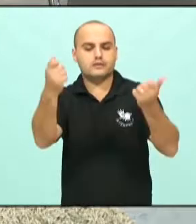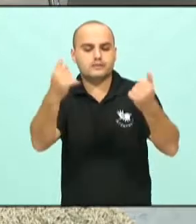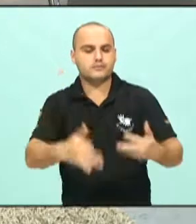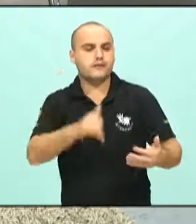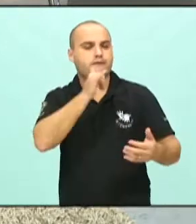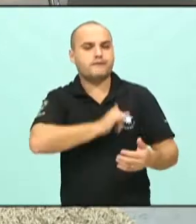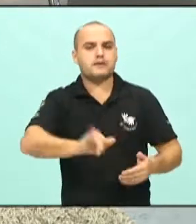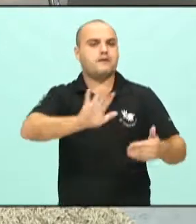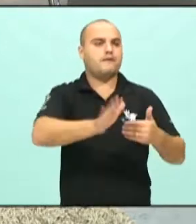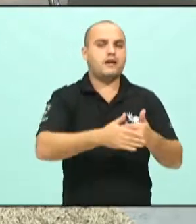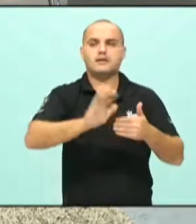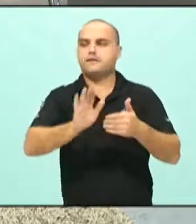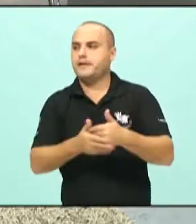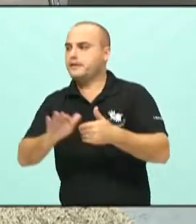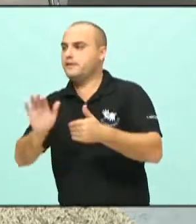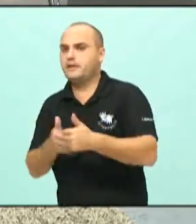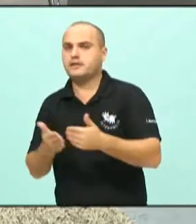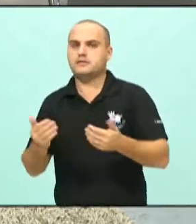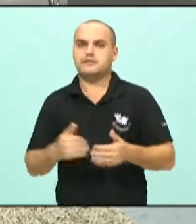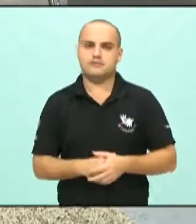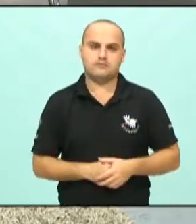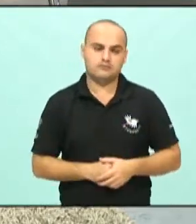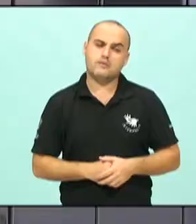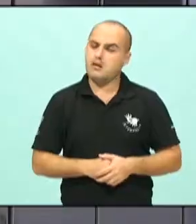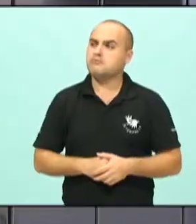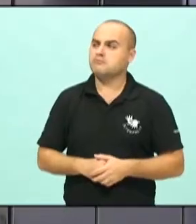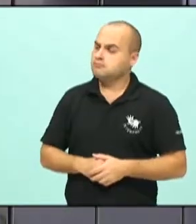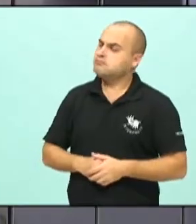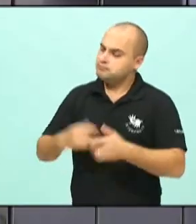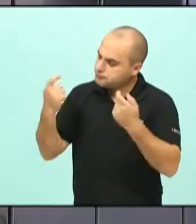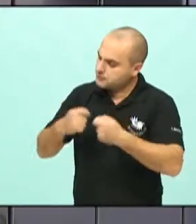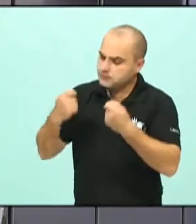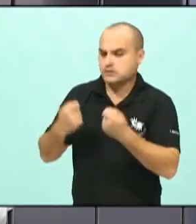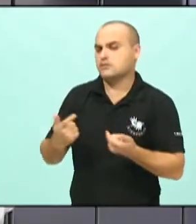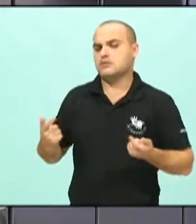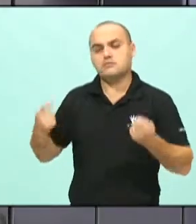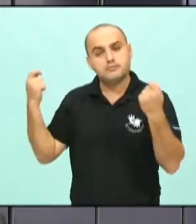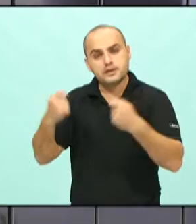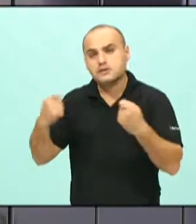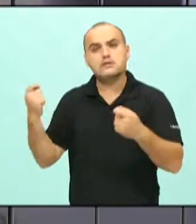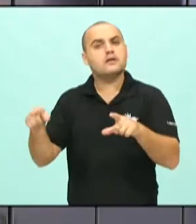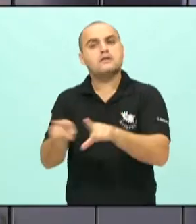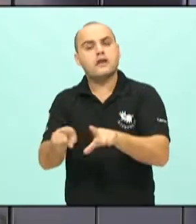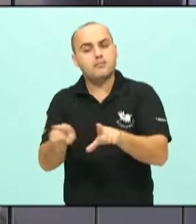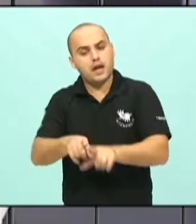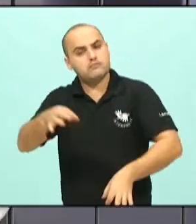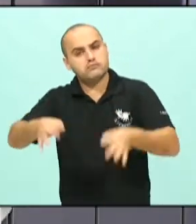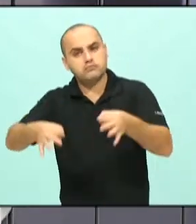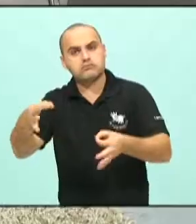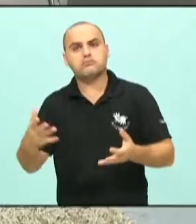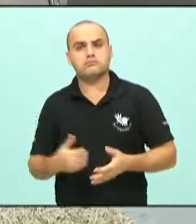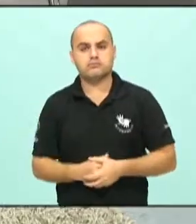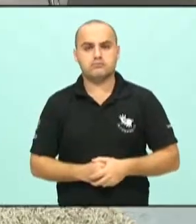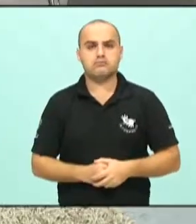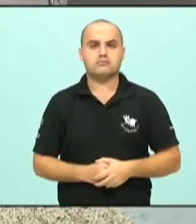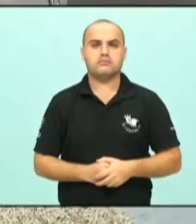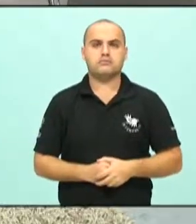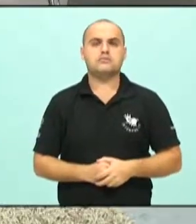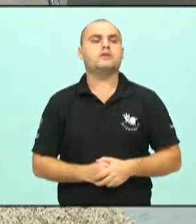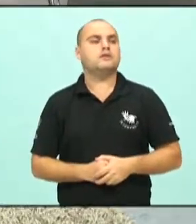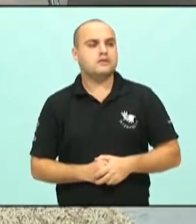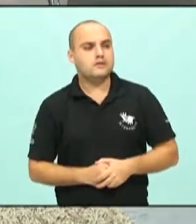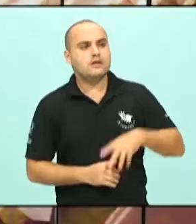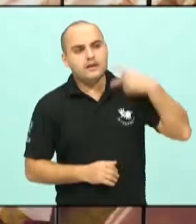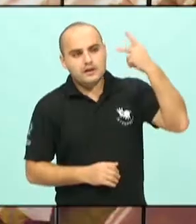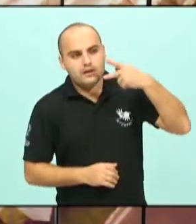vai fechar a ala, que vai, enfim. É preciso e é justo. Acima de tudo, é uma questão de justiça e é uma questão de bom senso. Vereador,